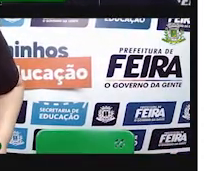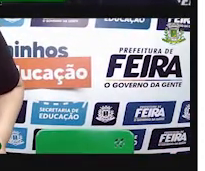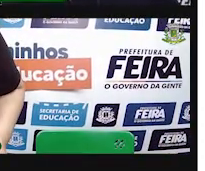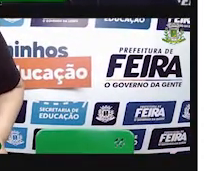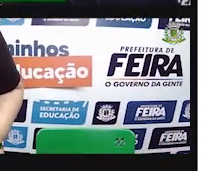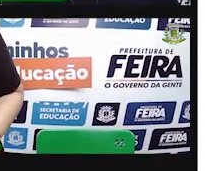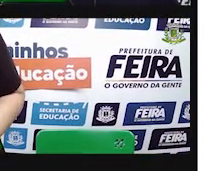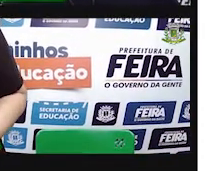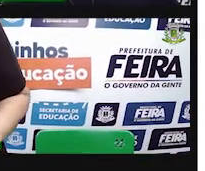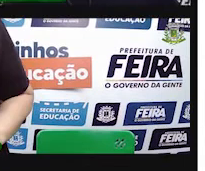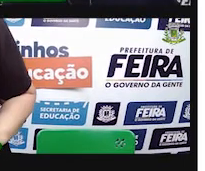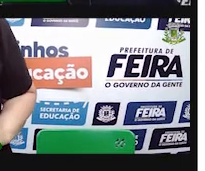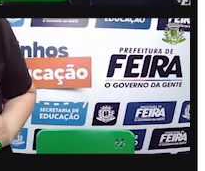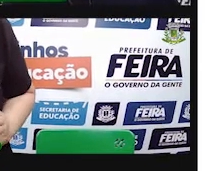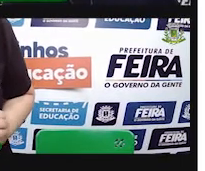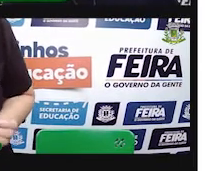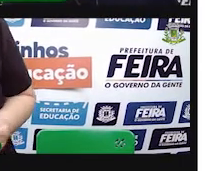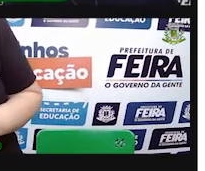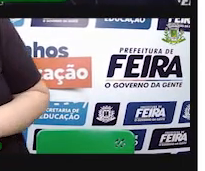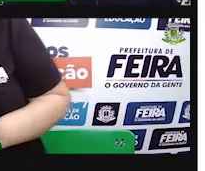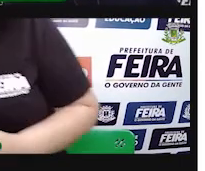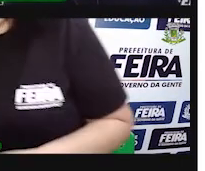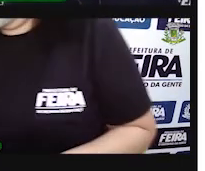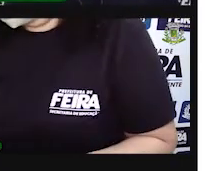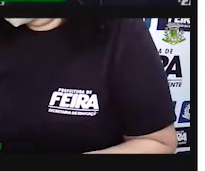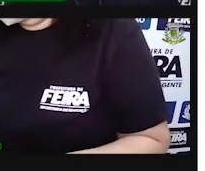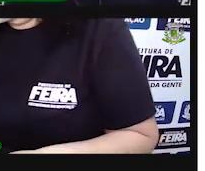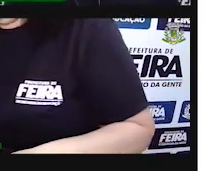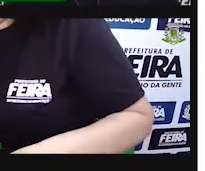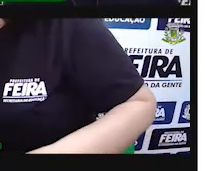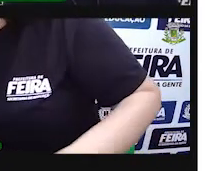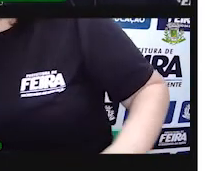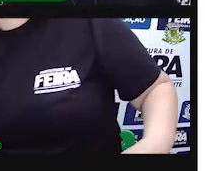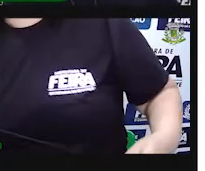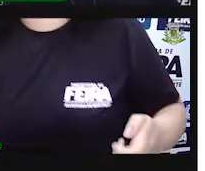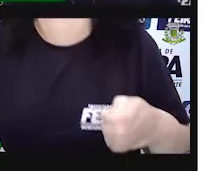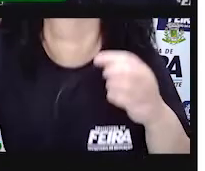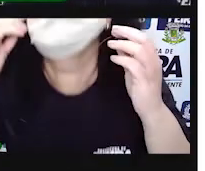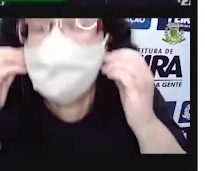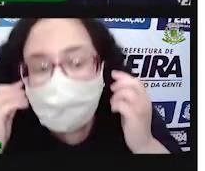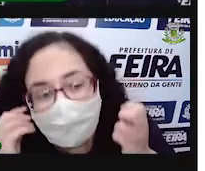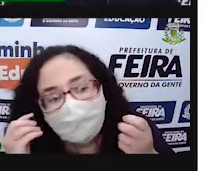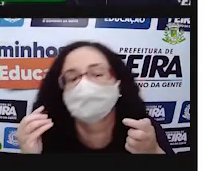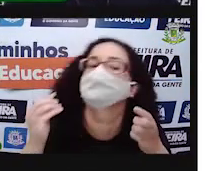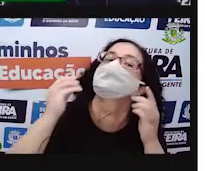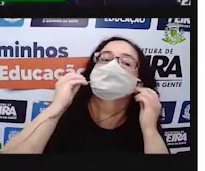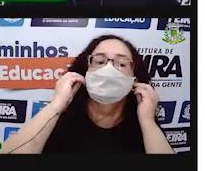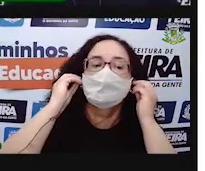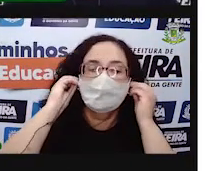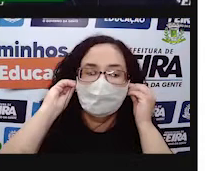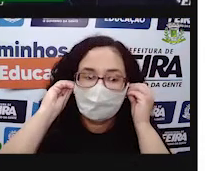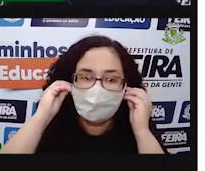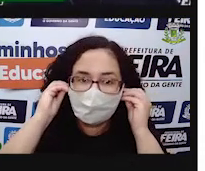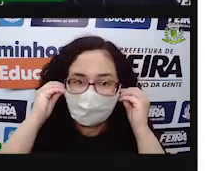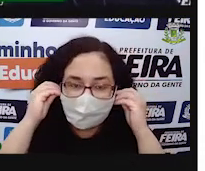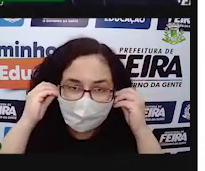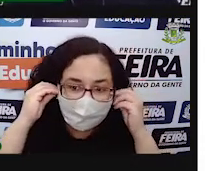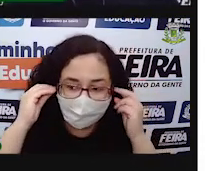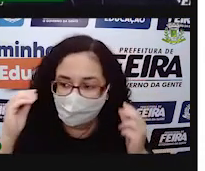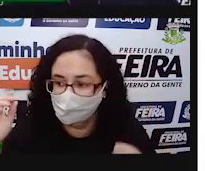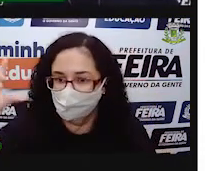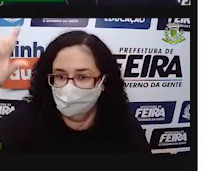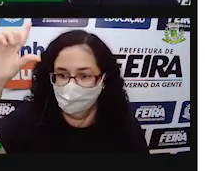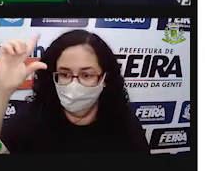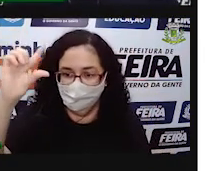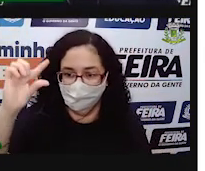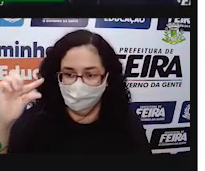foi consumido nessa conta de luz, 244 kilowatt-hora. Em março de 2019, houve